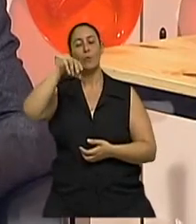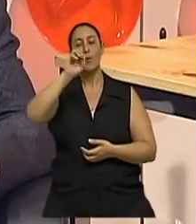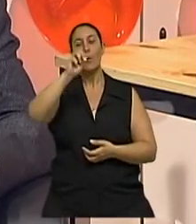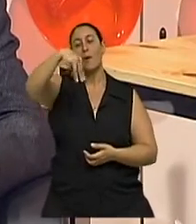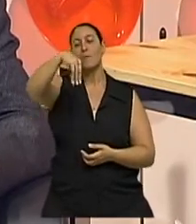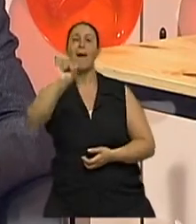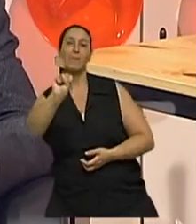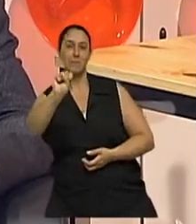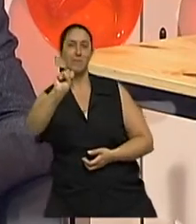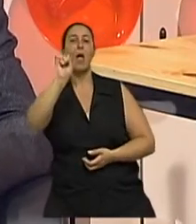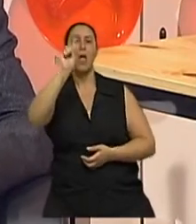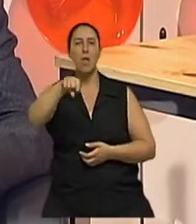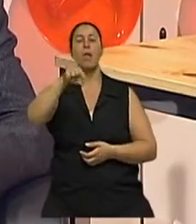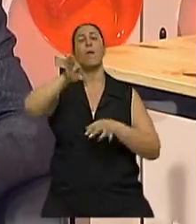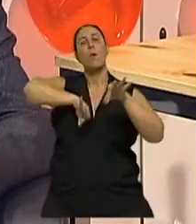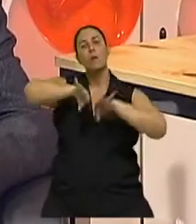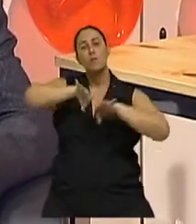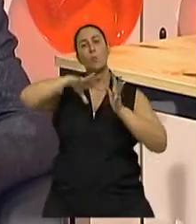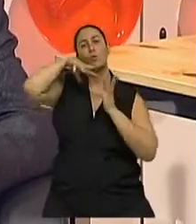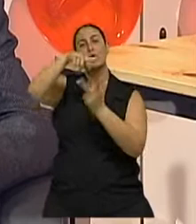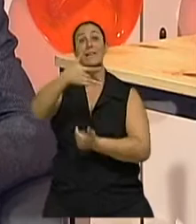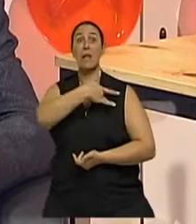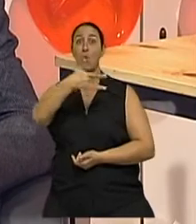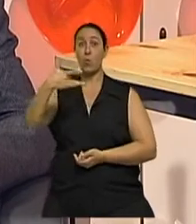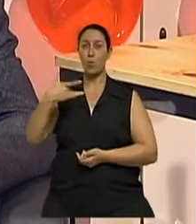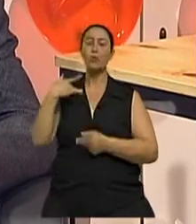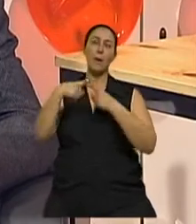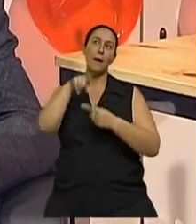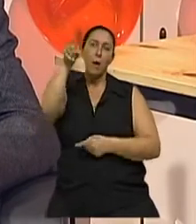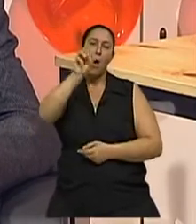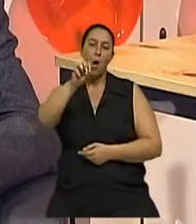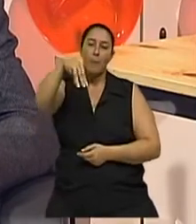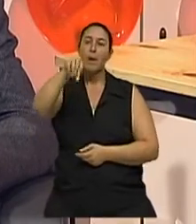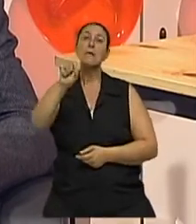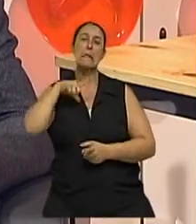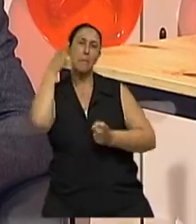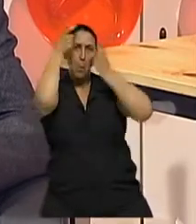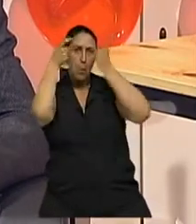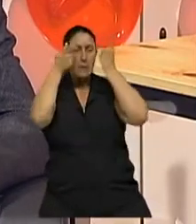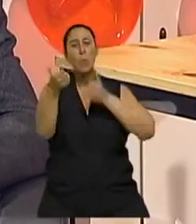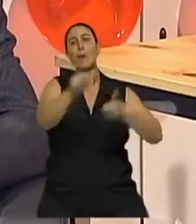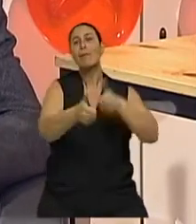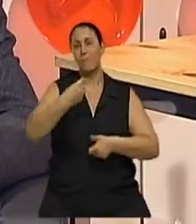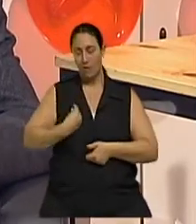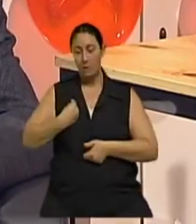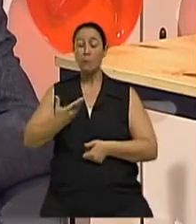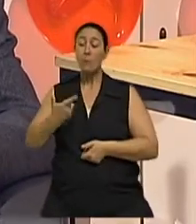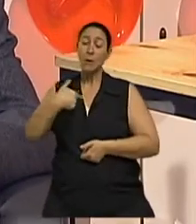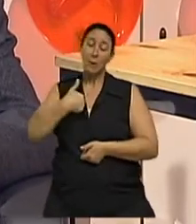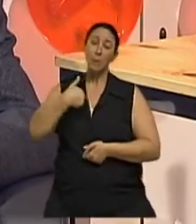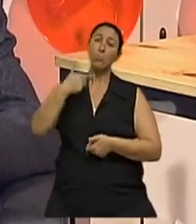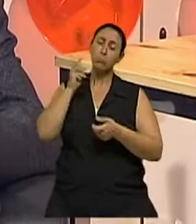instrumentos, formas de medir a qualidade de vida. Então, um dos aspectos fundamentais desse tipo de